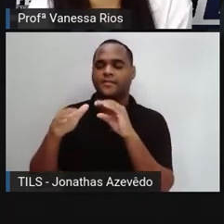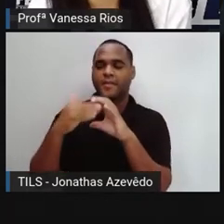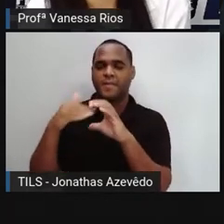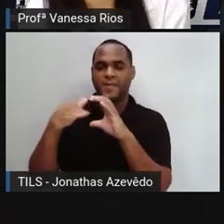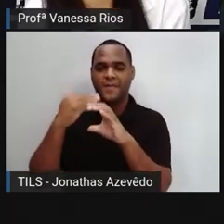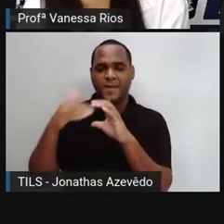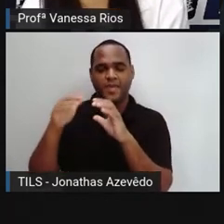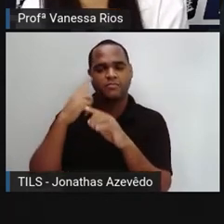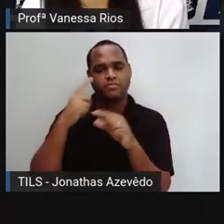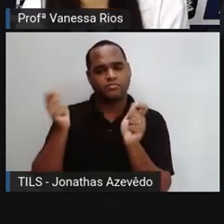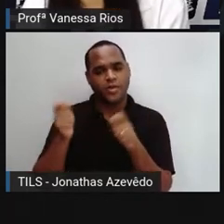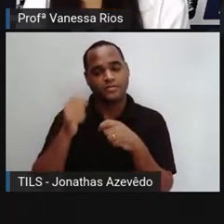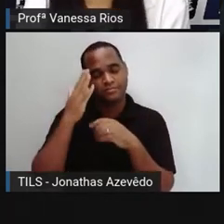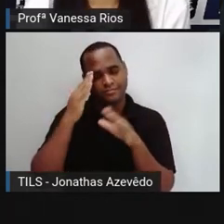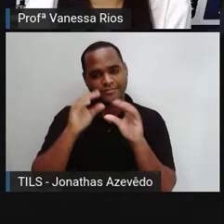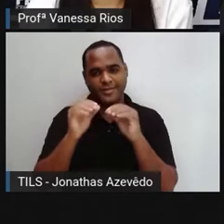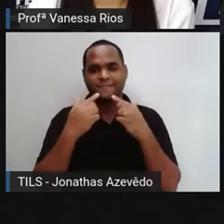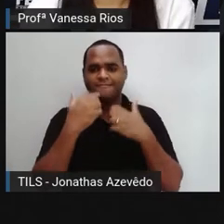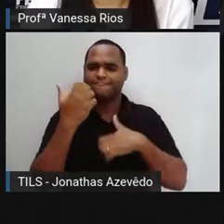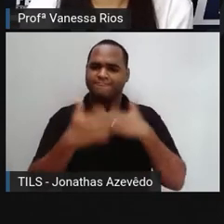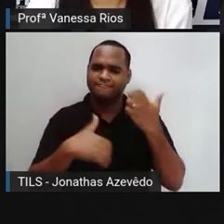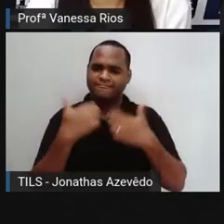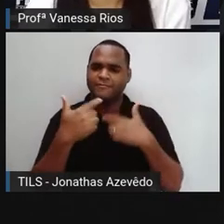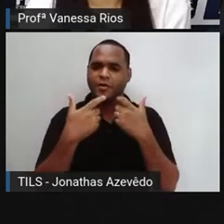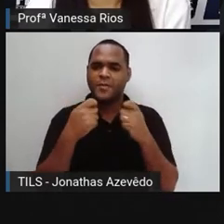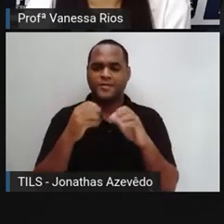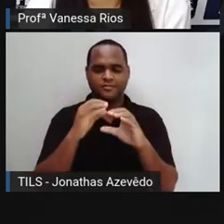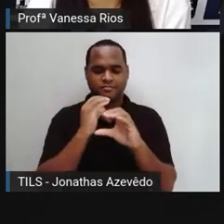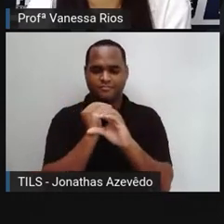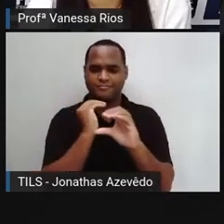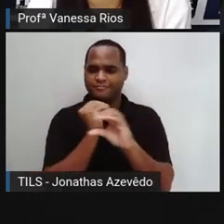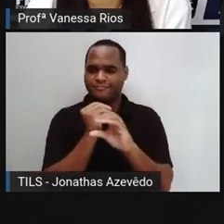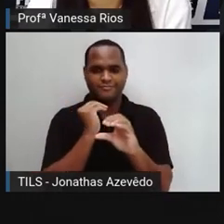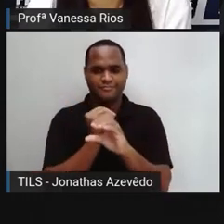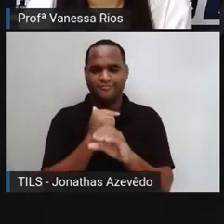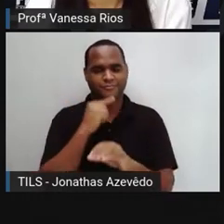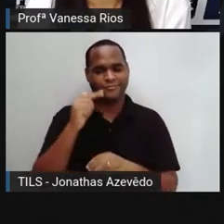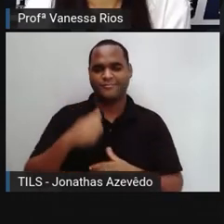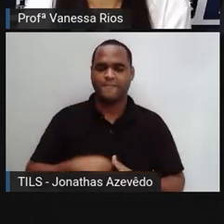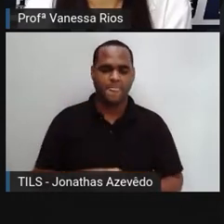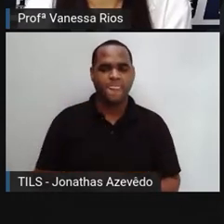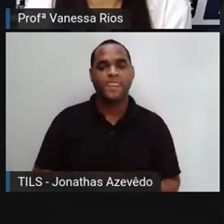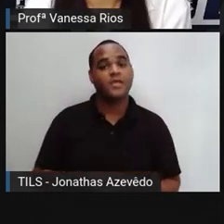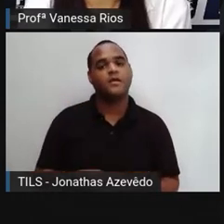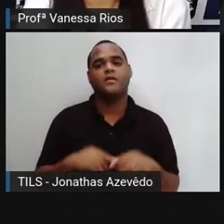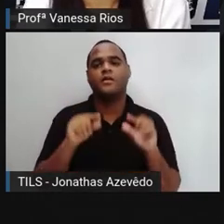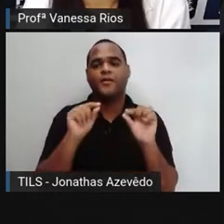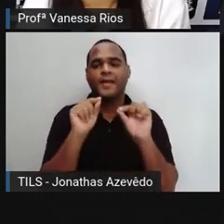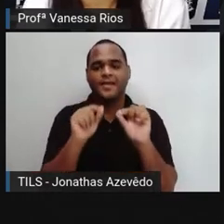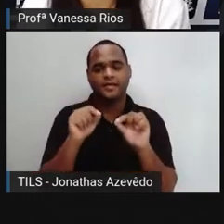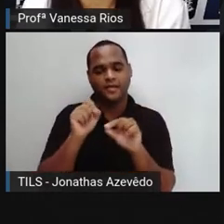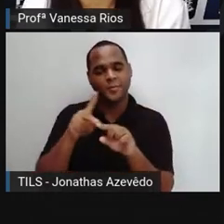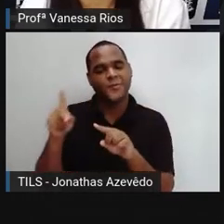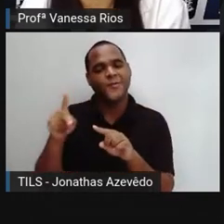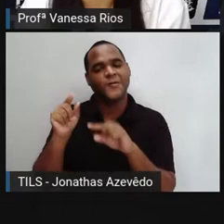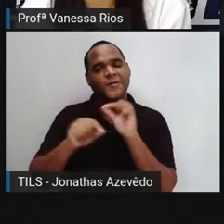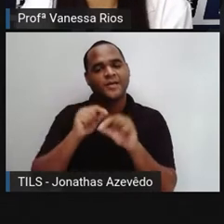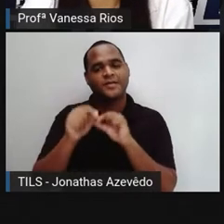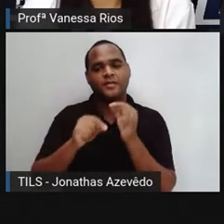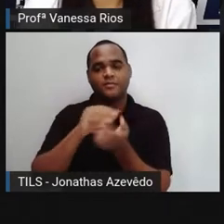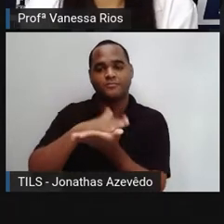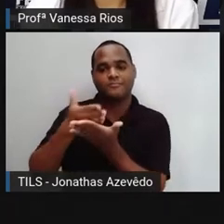seja realmente compreendida. Se não, a comunicação não está acontecendo. Por que será que a pró tem aí o